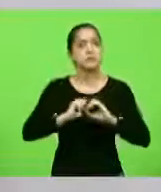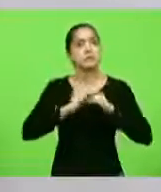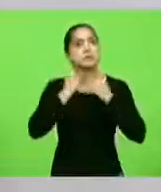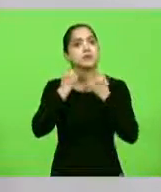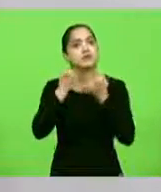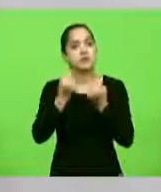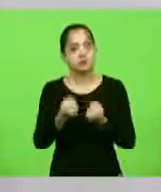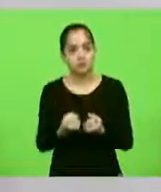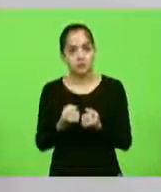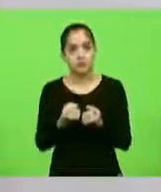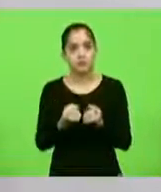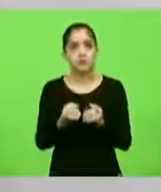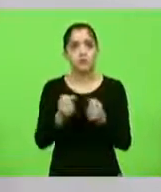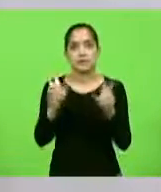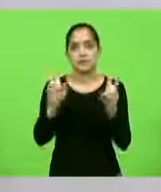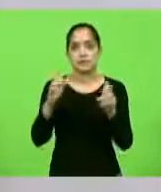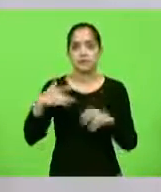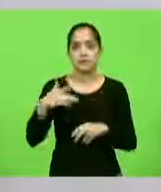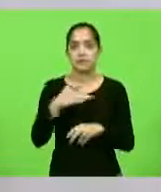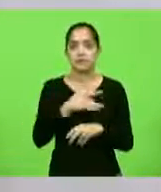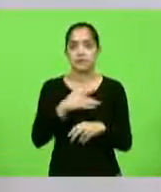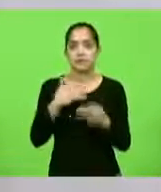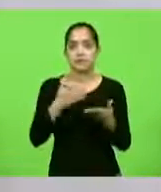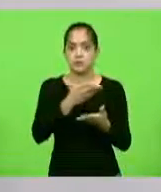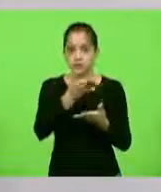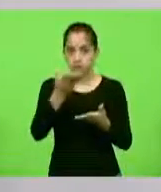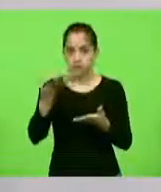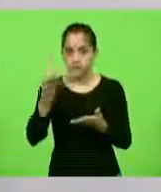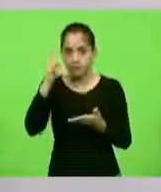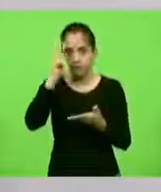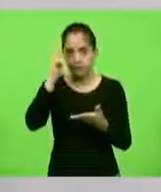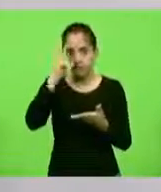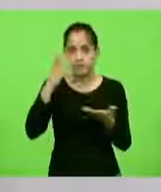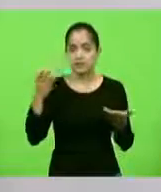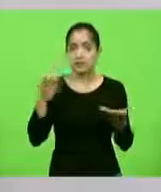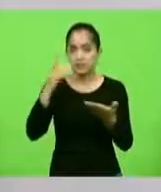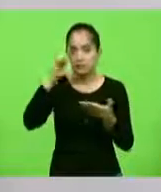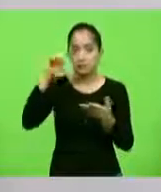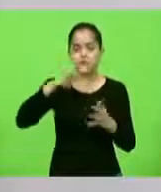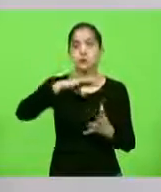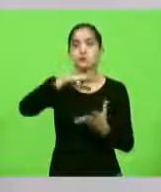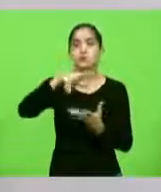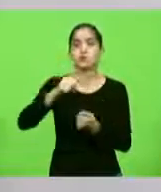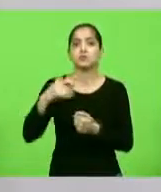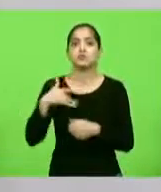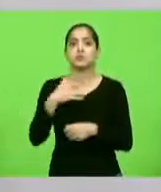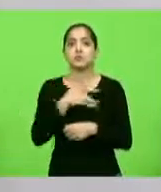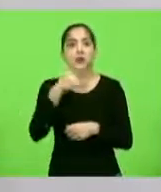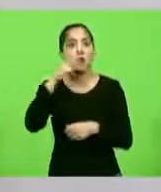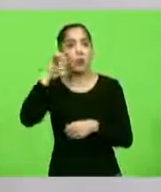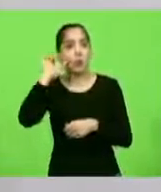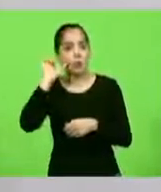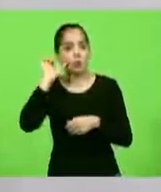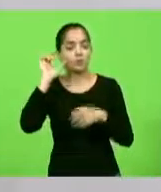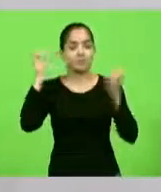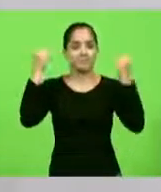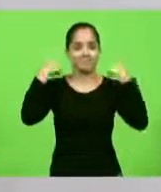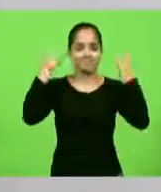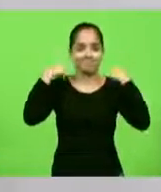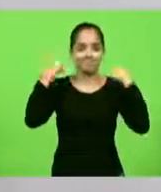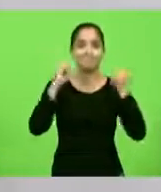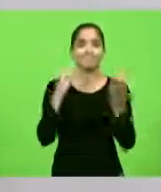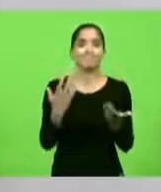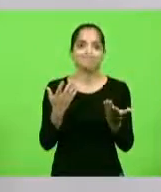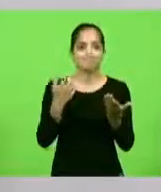e venho hoje lembrar os amigos deputados que nos assistem que é o Dia Mundial da Saúde. Ontem foi o dia da atividade física, dia 6